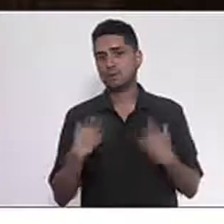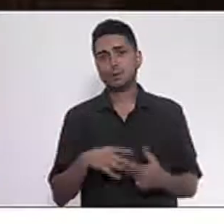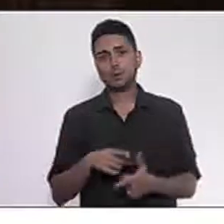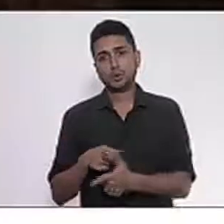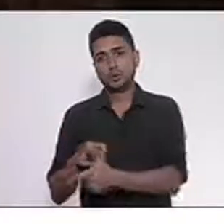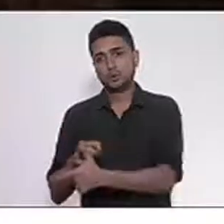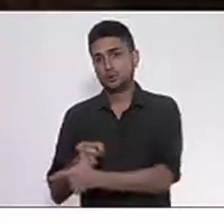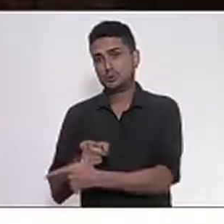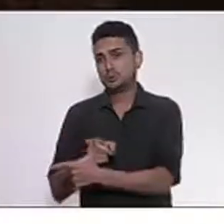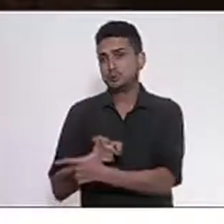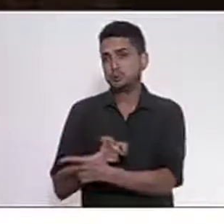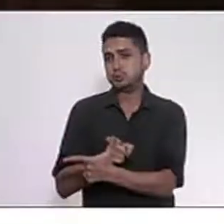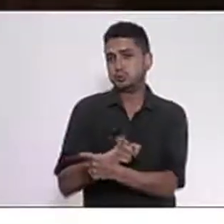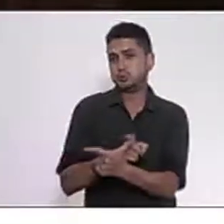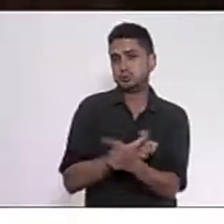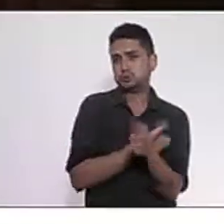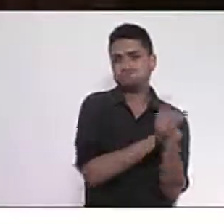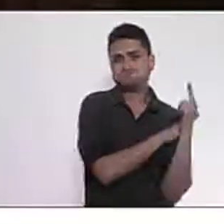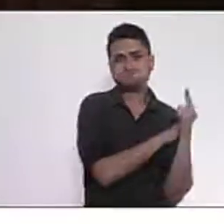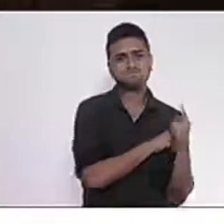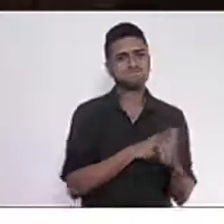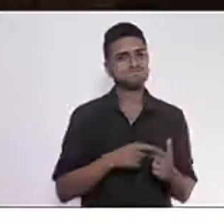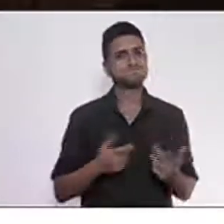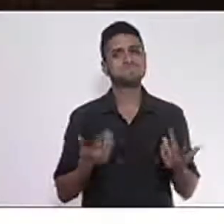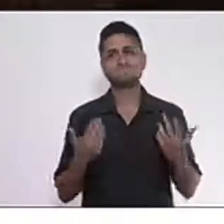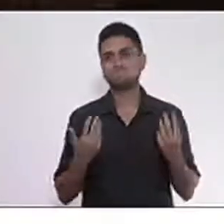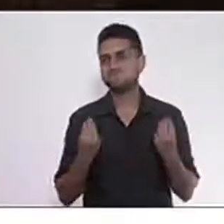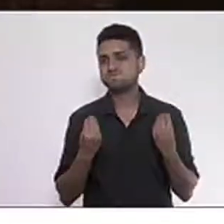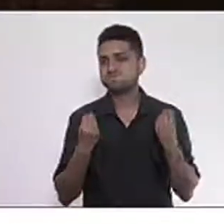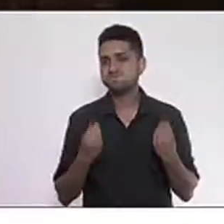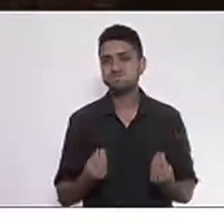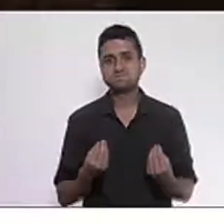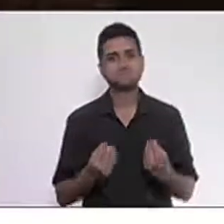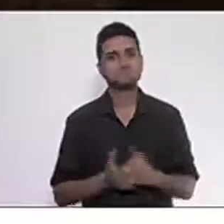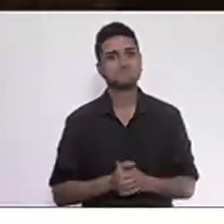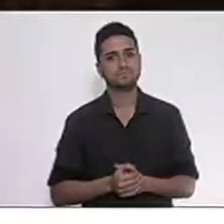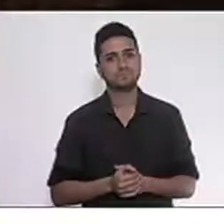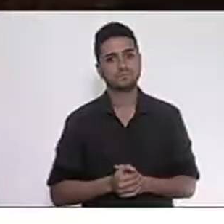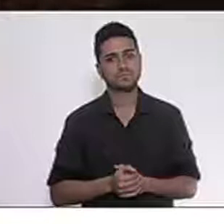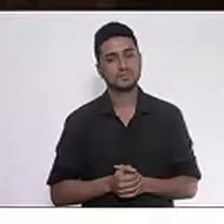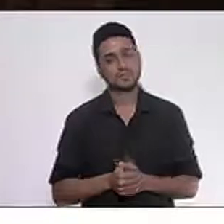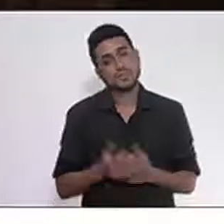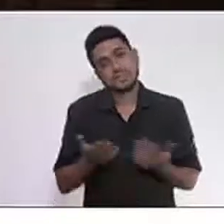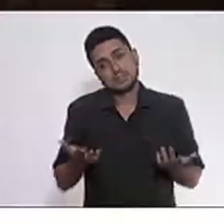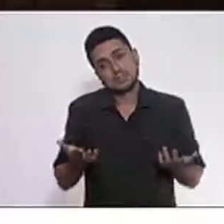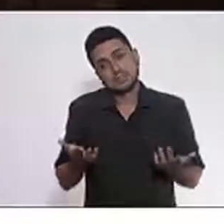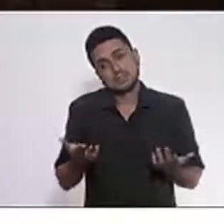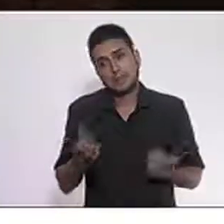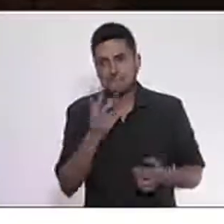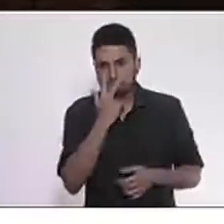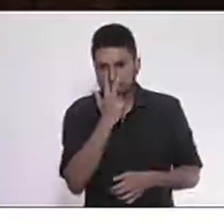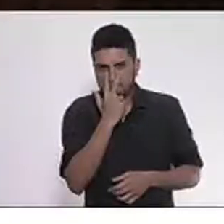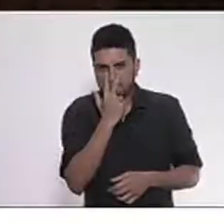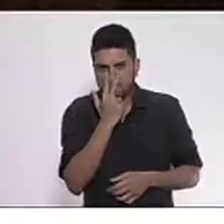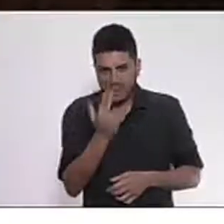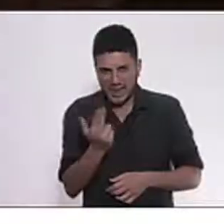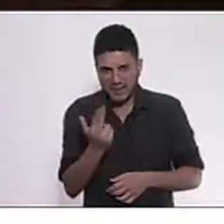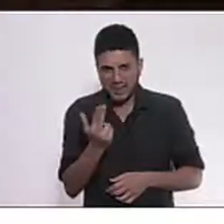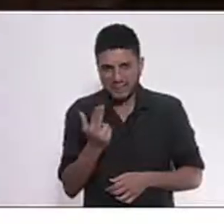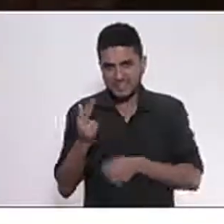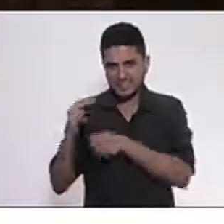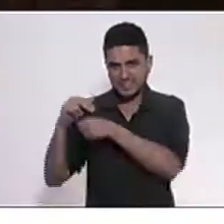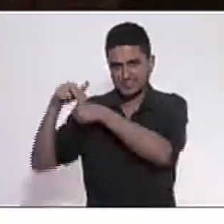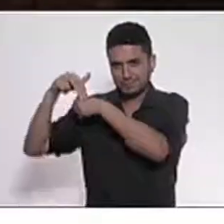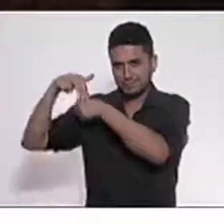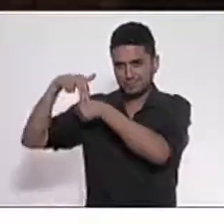estamos já caindo no mês, no mesmo. A não ser que tenha no caminho ou um galho de árvore